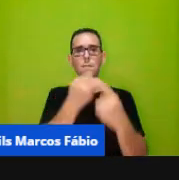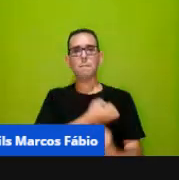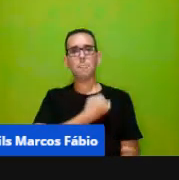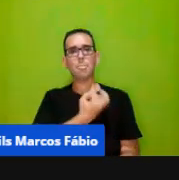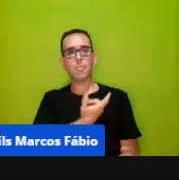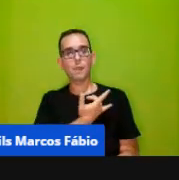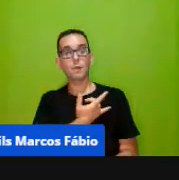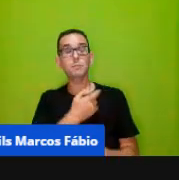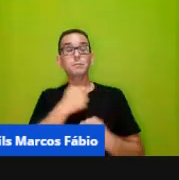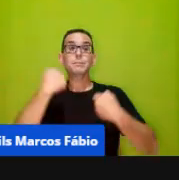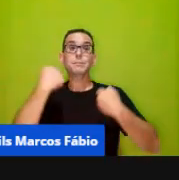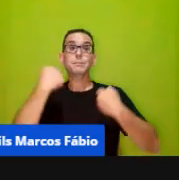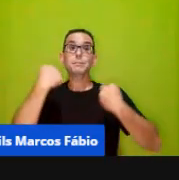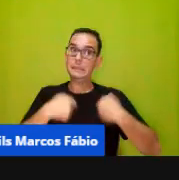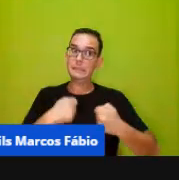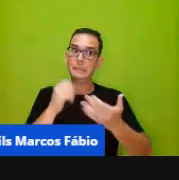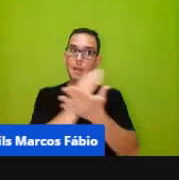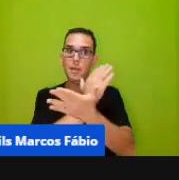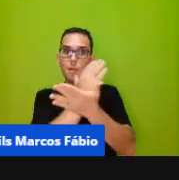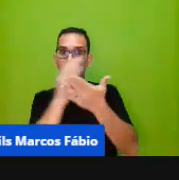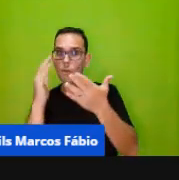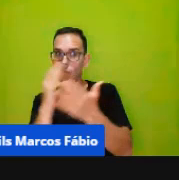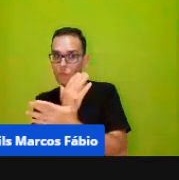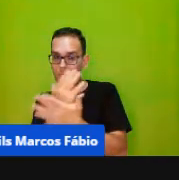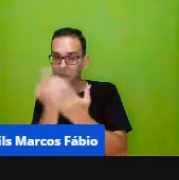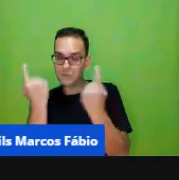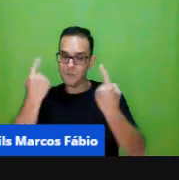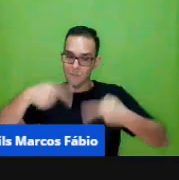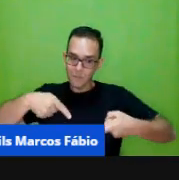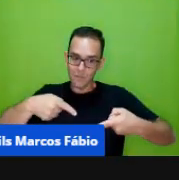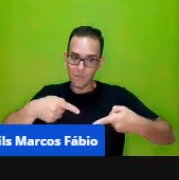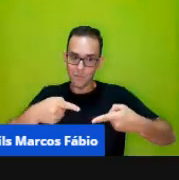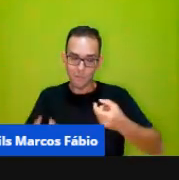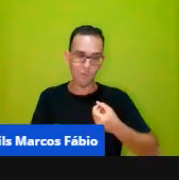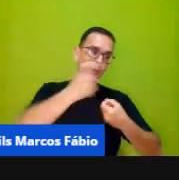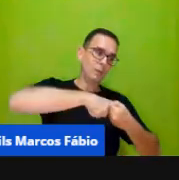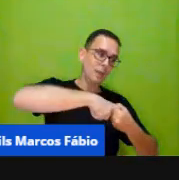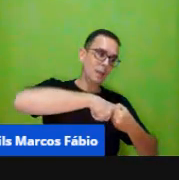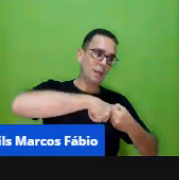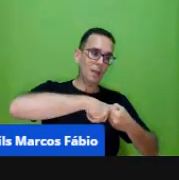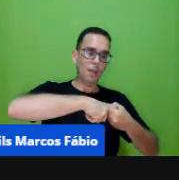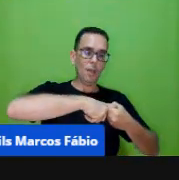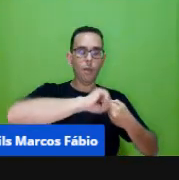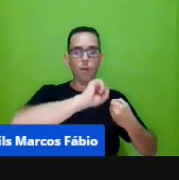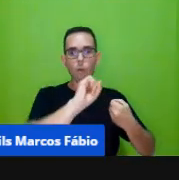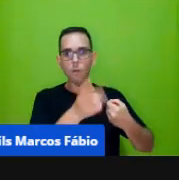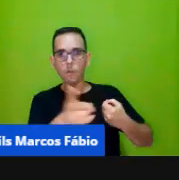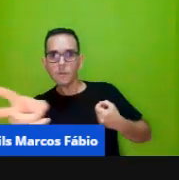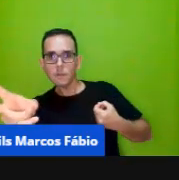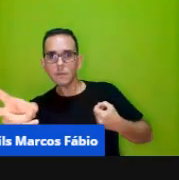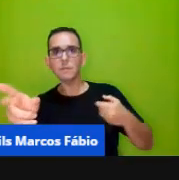vai ter algumas situações de desafio de ter que voltar e etc próximo por favor